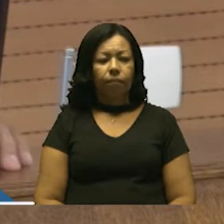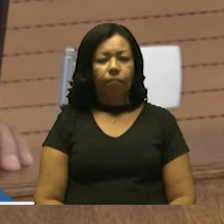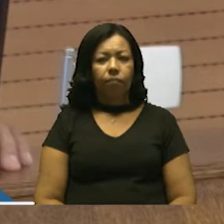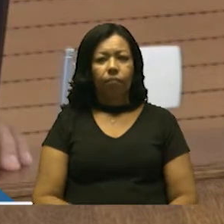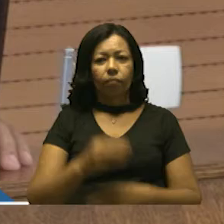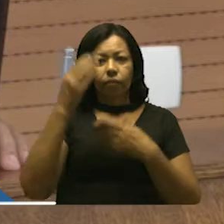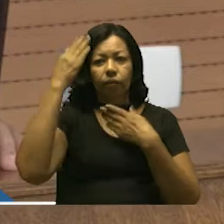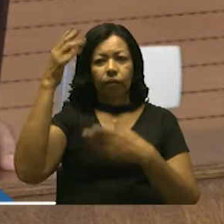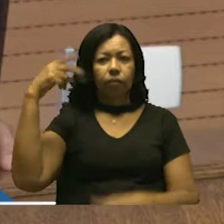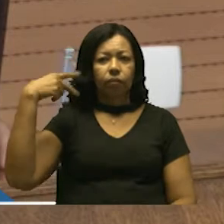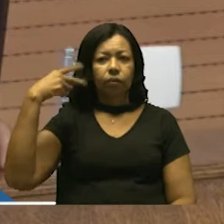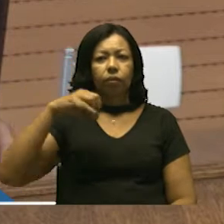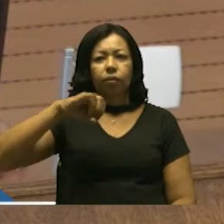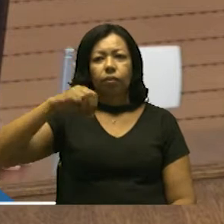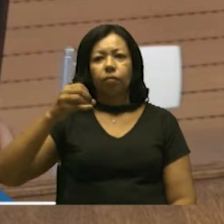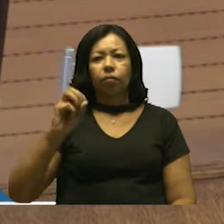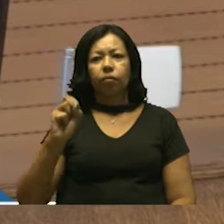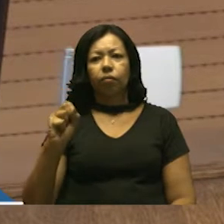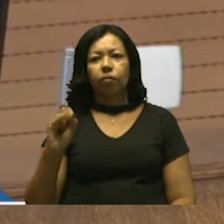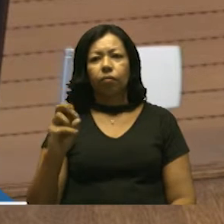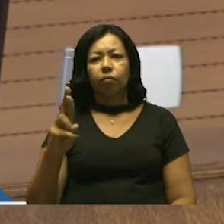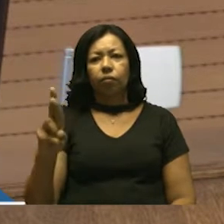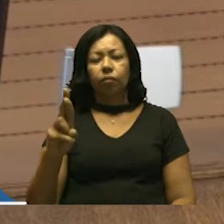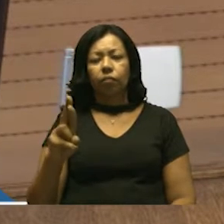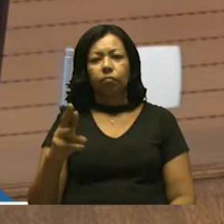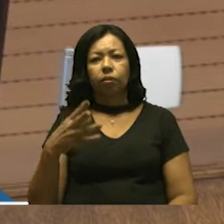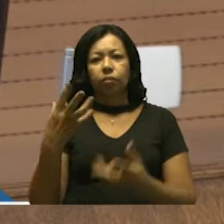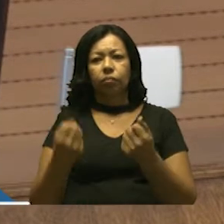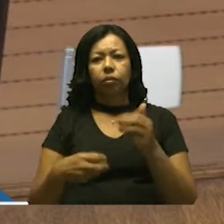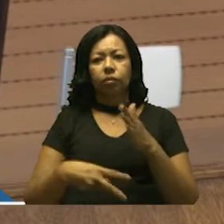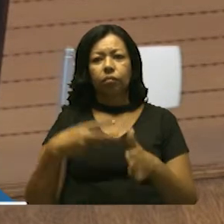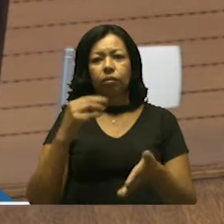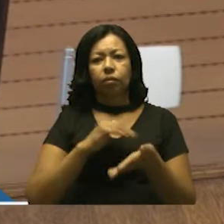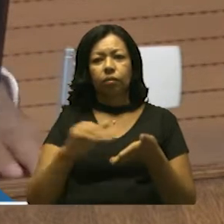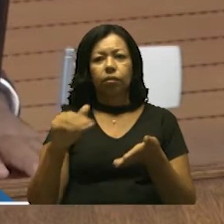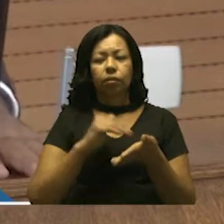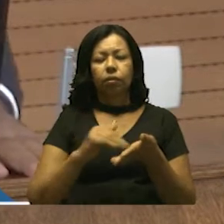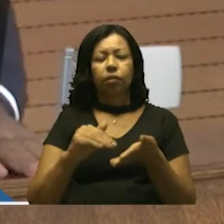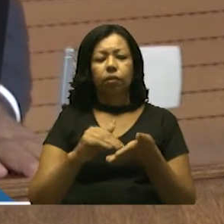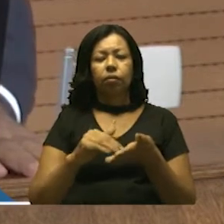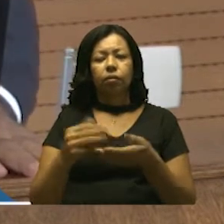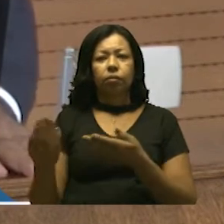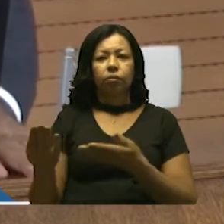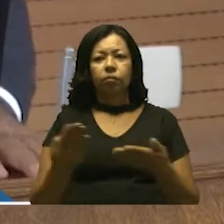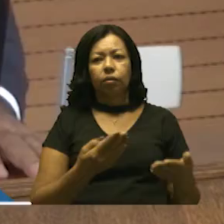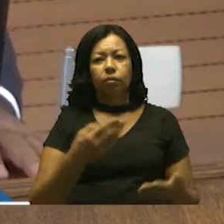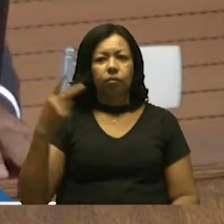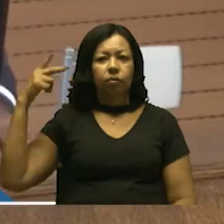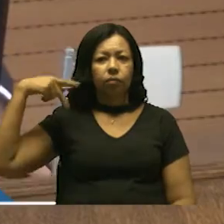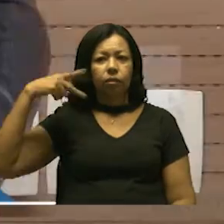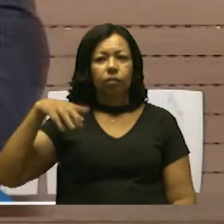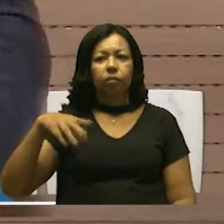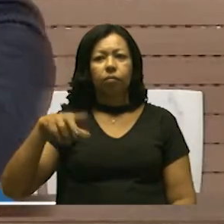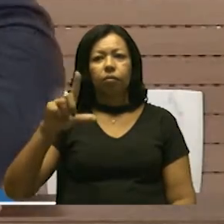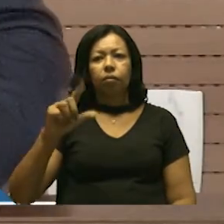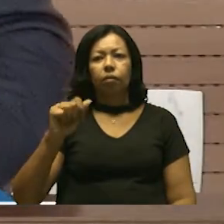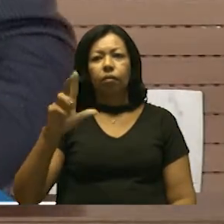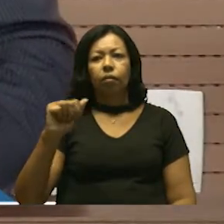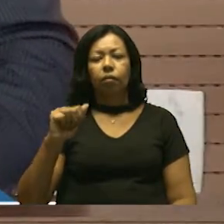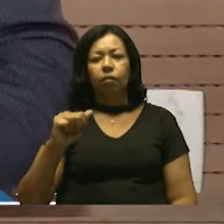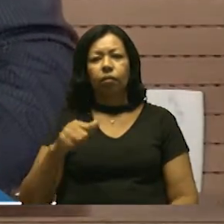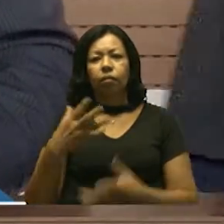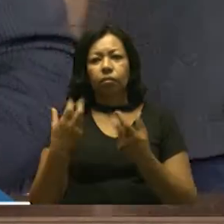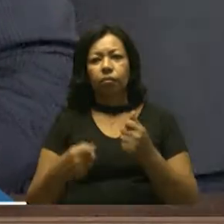Agradeço o vereador Jair Ferreira Lucas por ter assumido a segunda secretaria. Convido o vereador Olalá a assumir a segunda